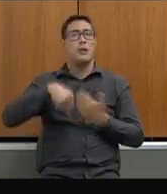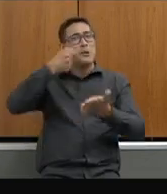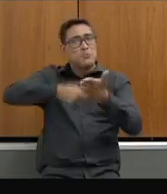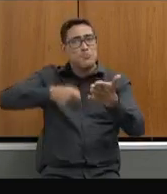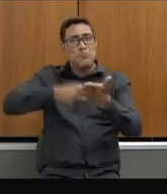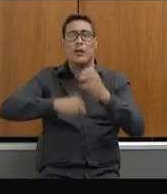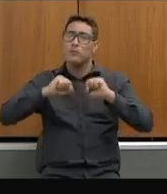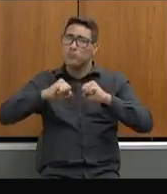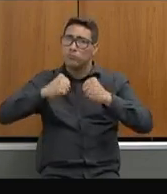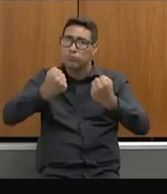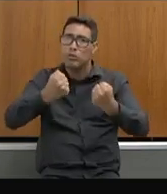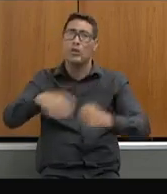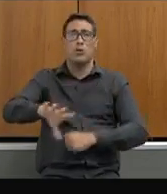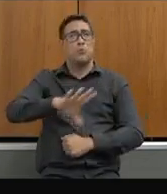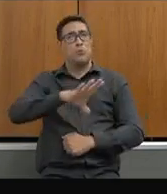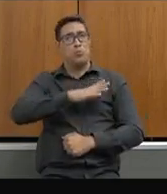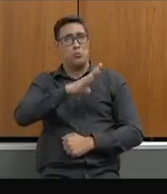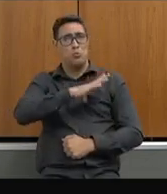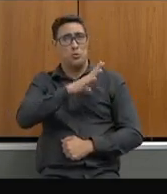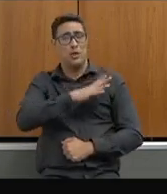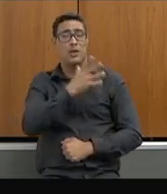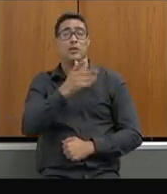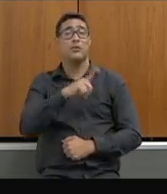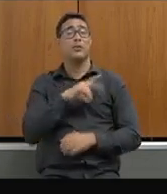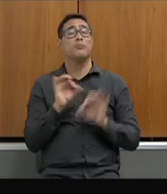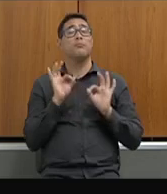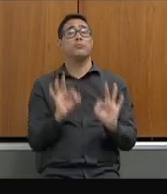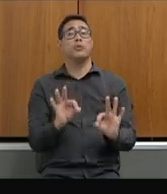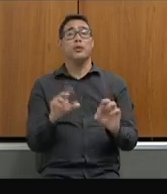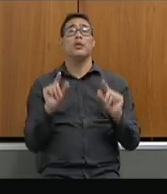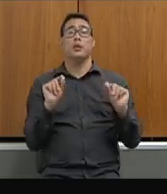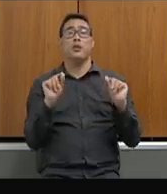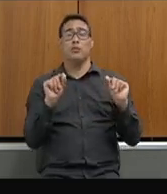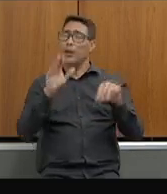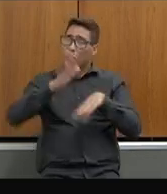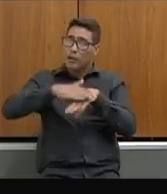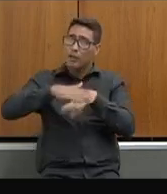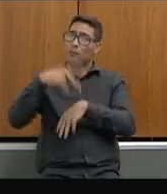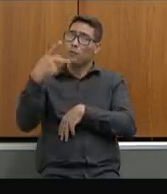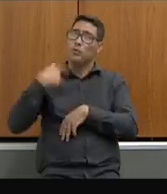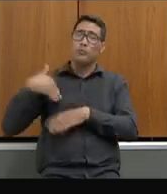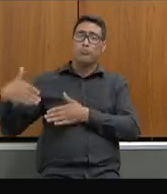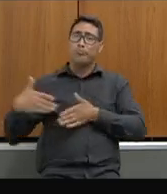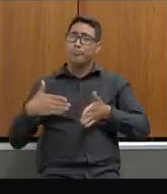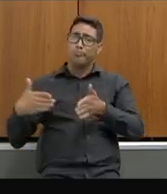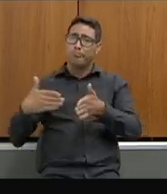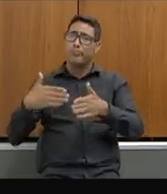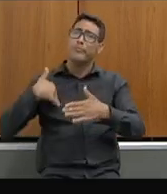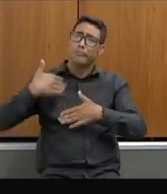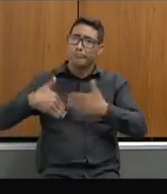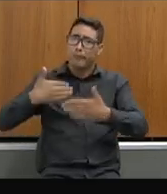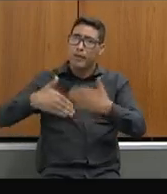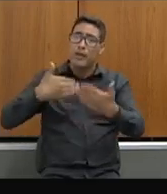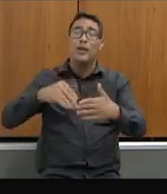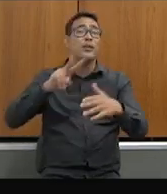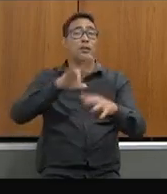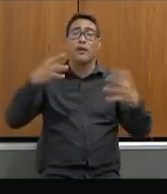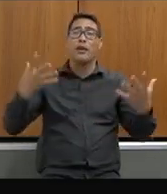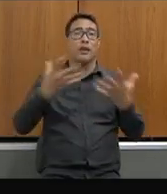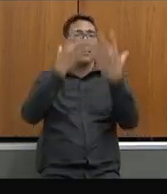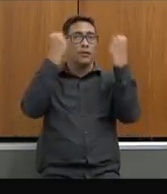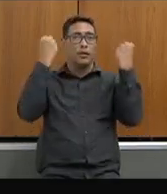luta e pela coragem e eu tenho certeza que na sua caminhada você não esquecerá dos nossos